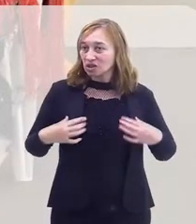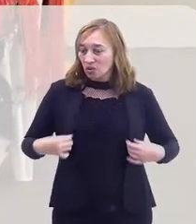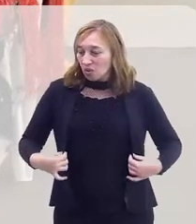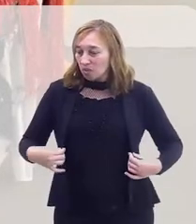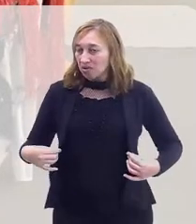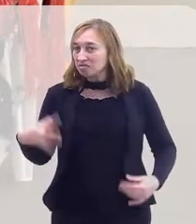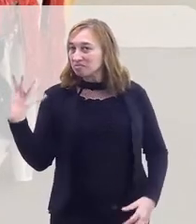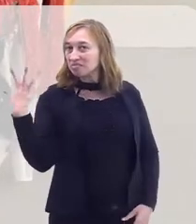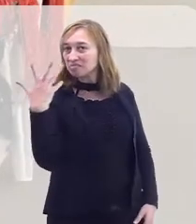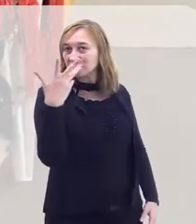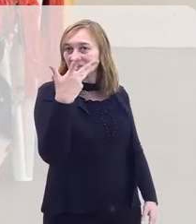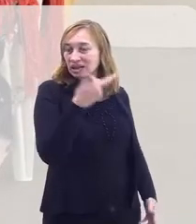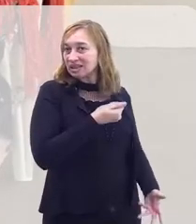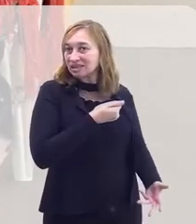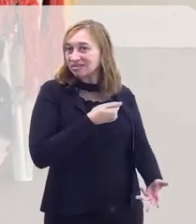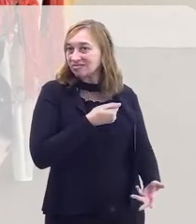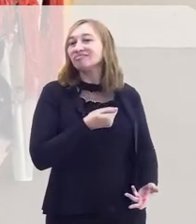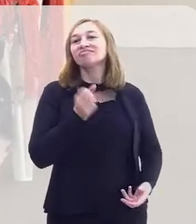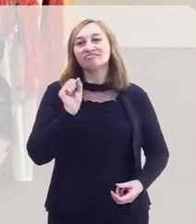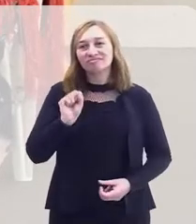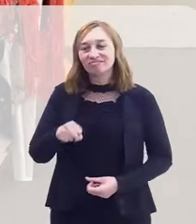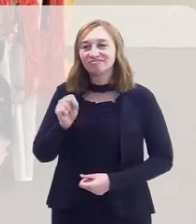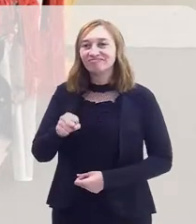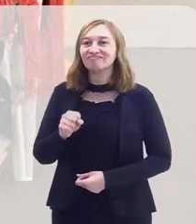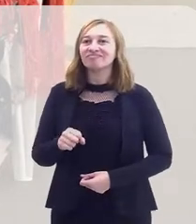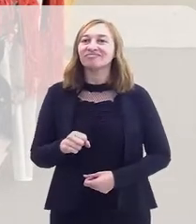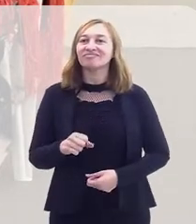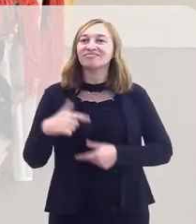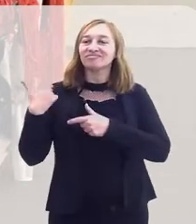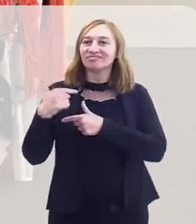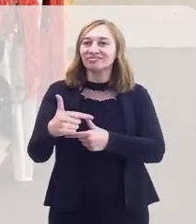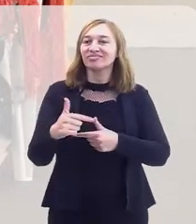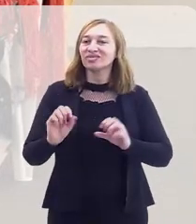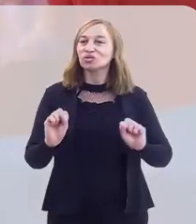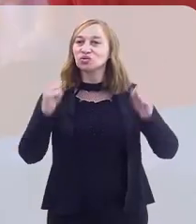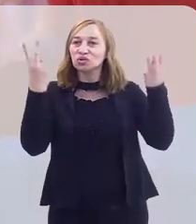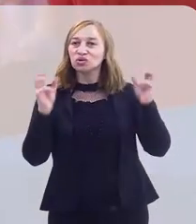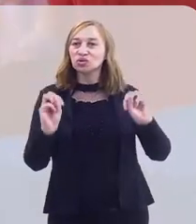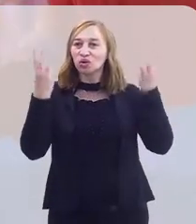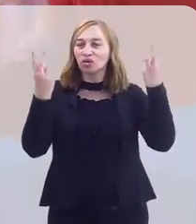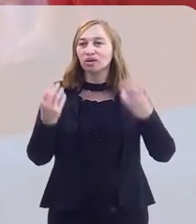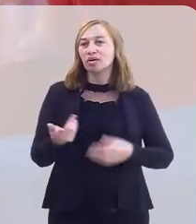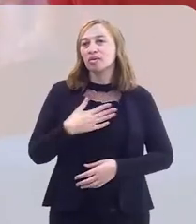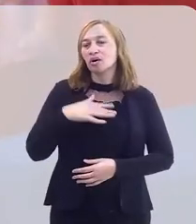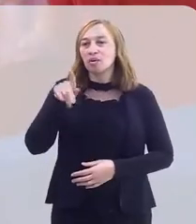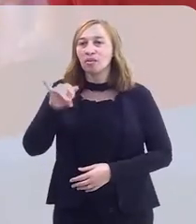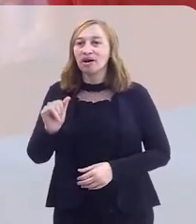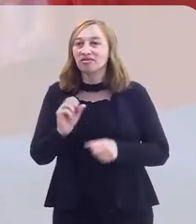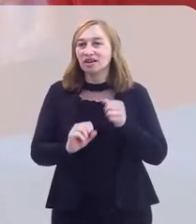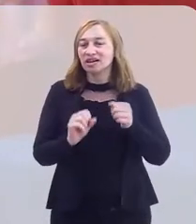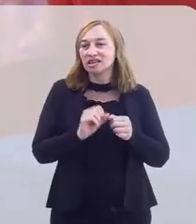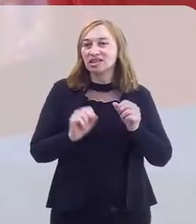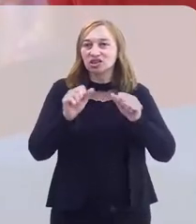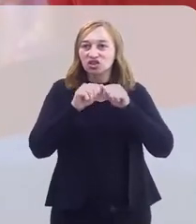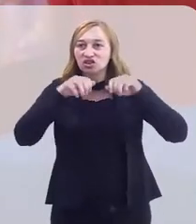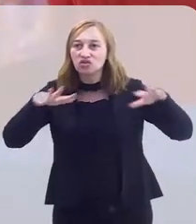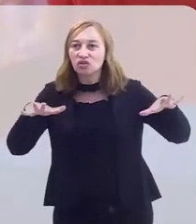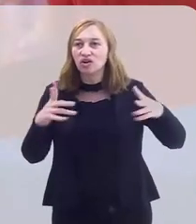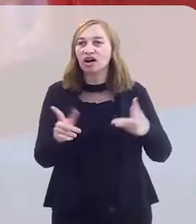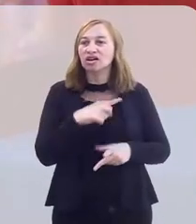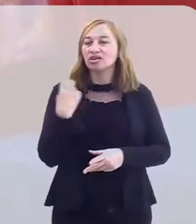maravilhosas, não é isso? Sim. Pode falar. É, do show que meu pai fazia, justamente onde ele